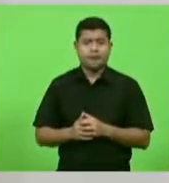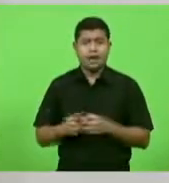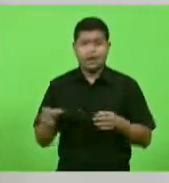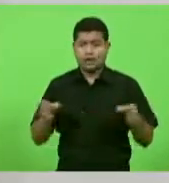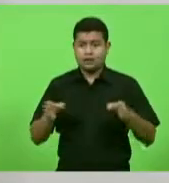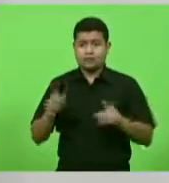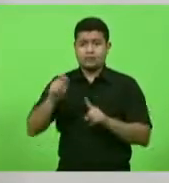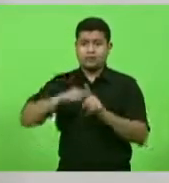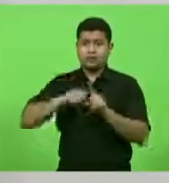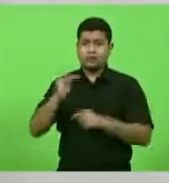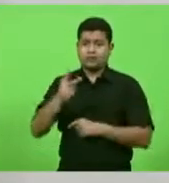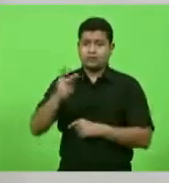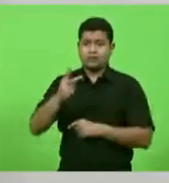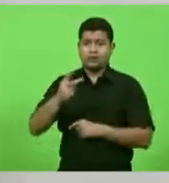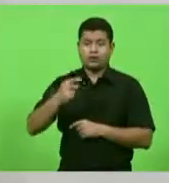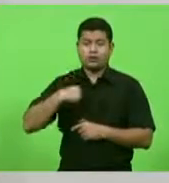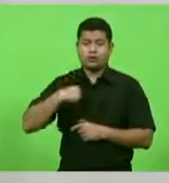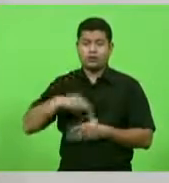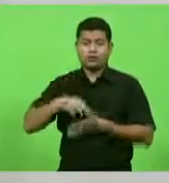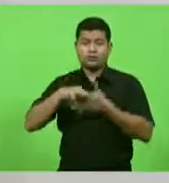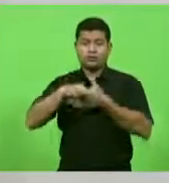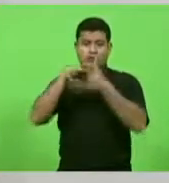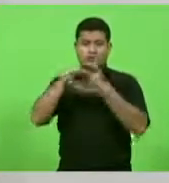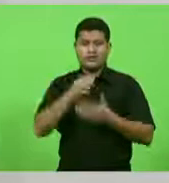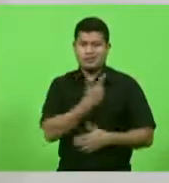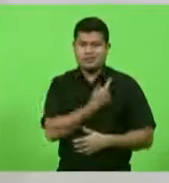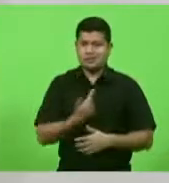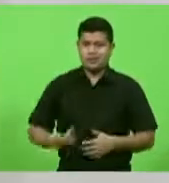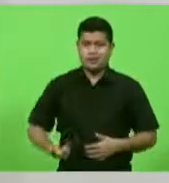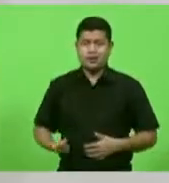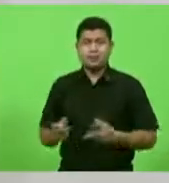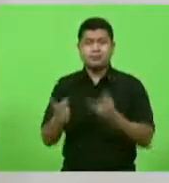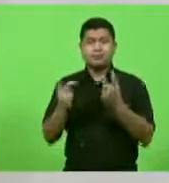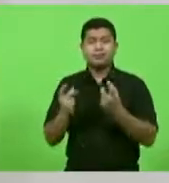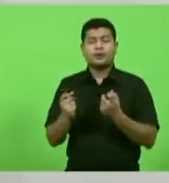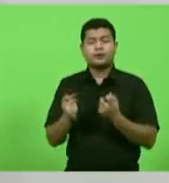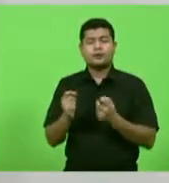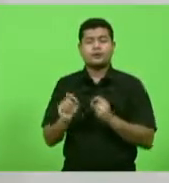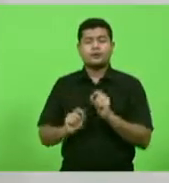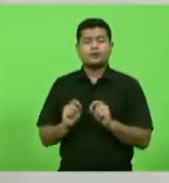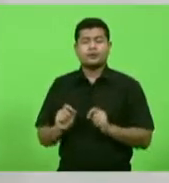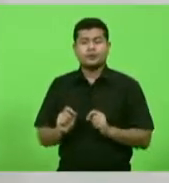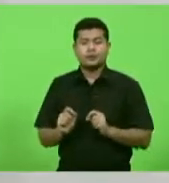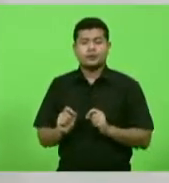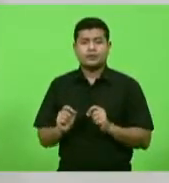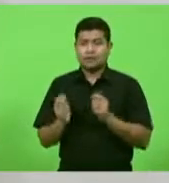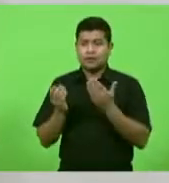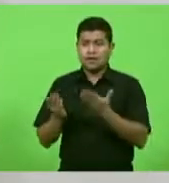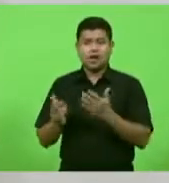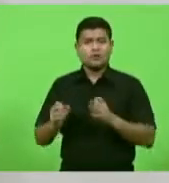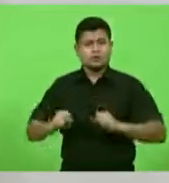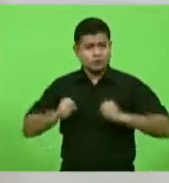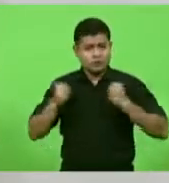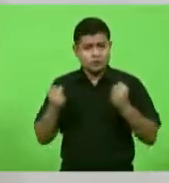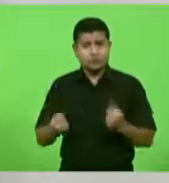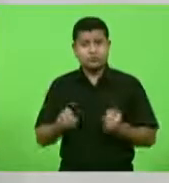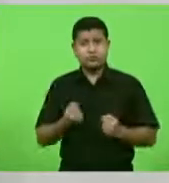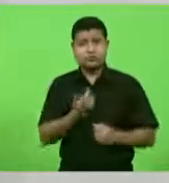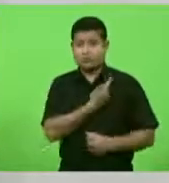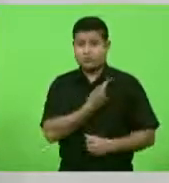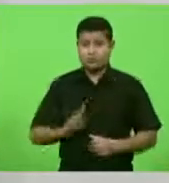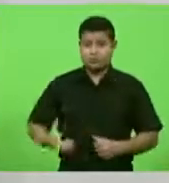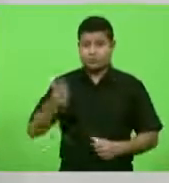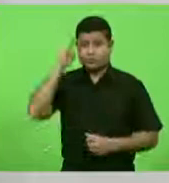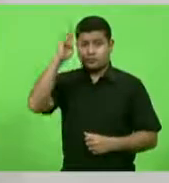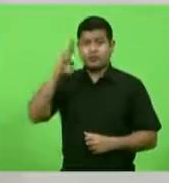dois meses que fui líder do governo, pude perceber o empenho do governador e de sua equipe para vencer